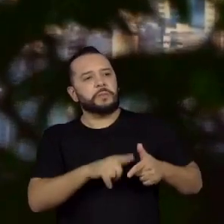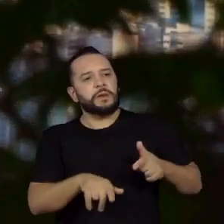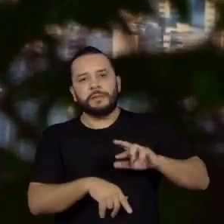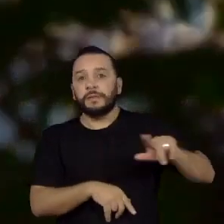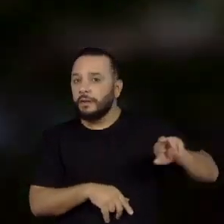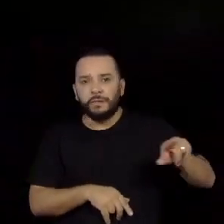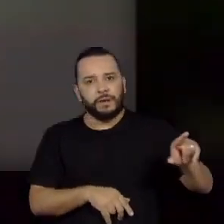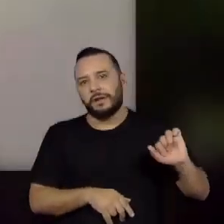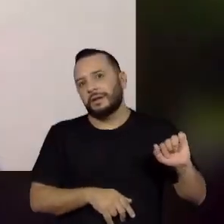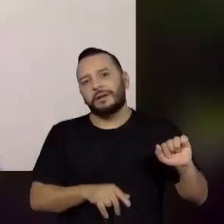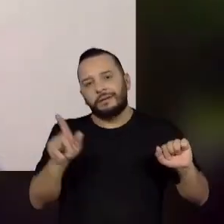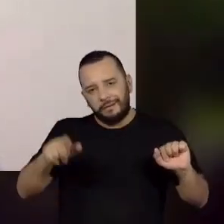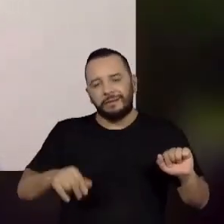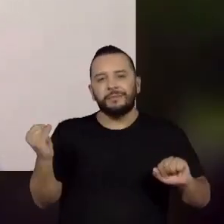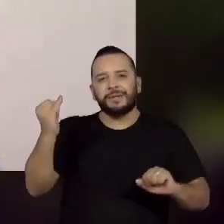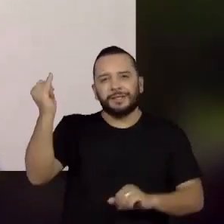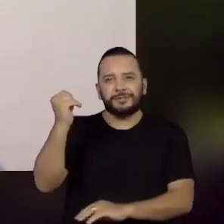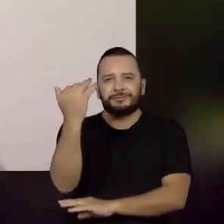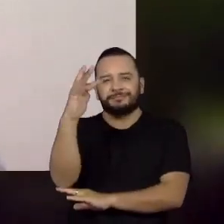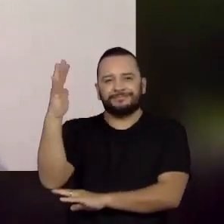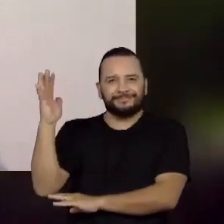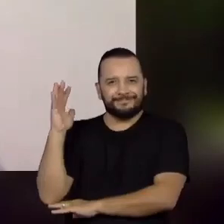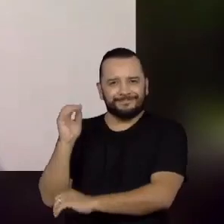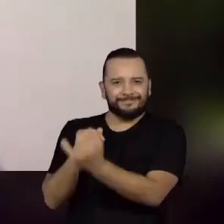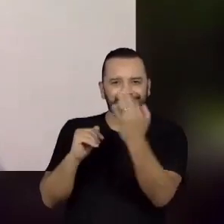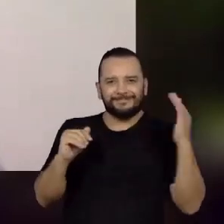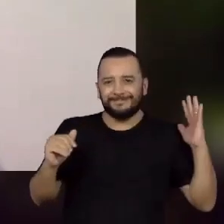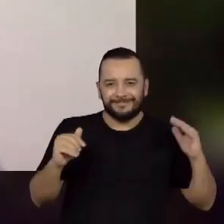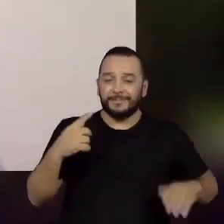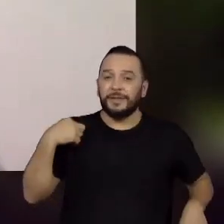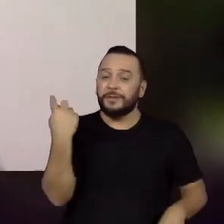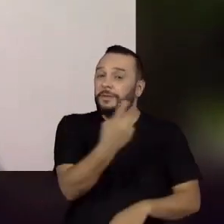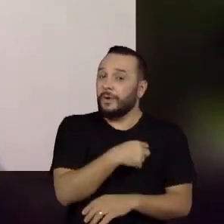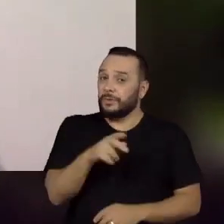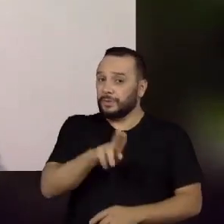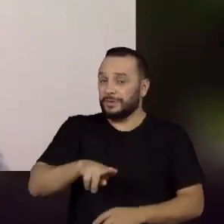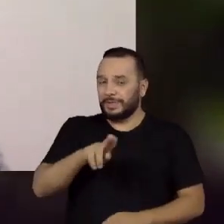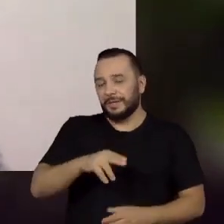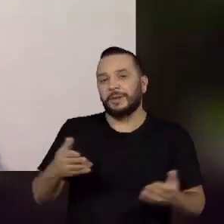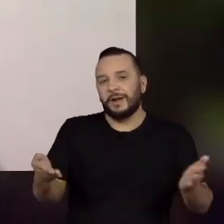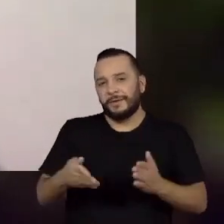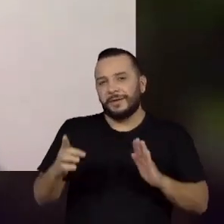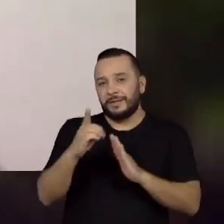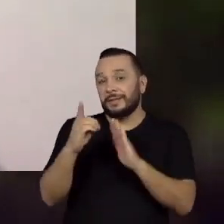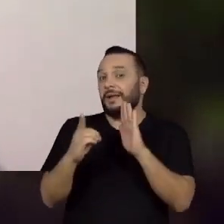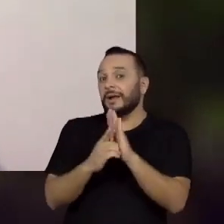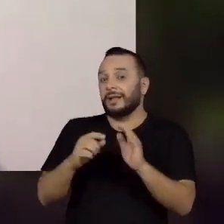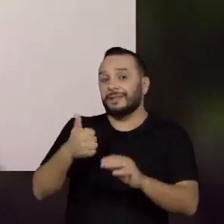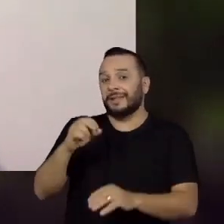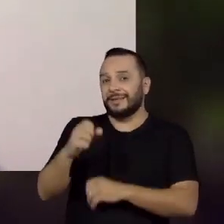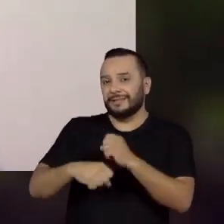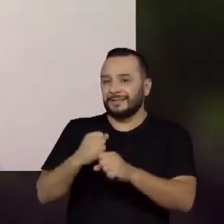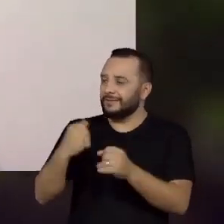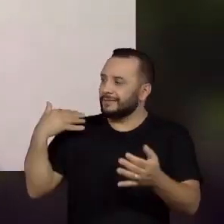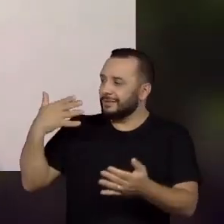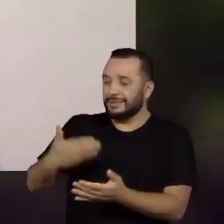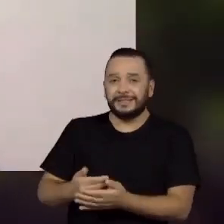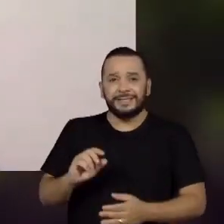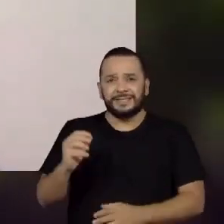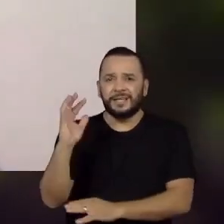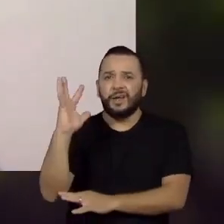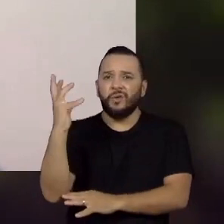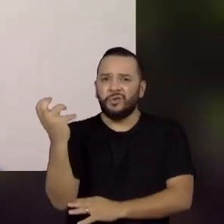nativa. O lema que a gente utilizou nessa década foi um lema muito feliz. Sem plantas não há vida.